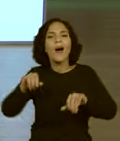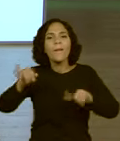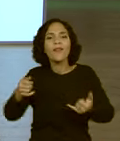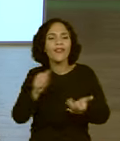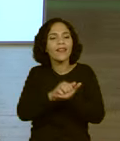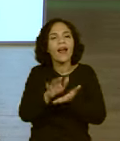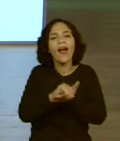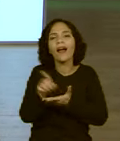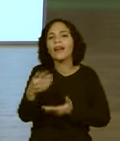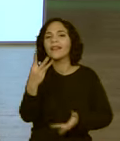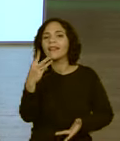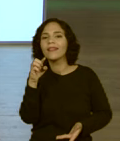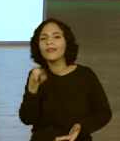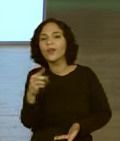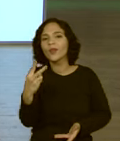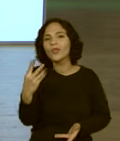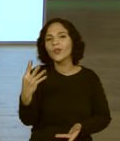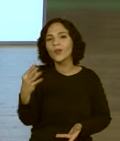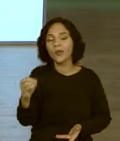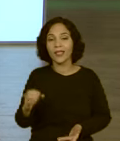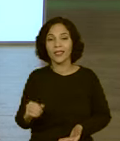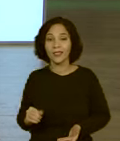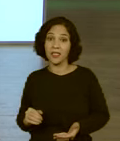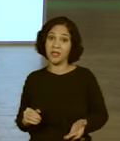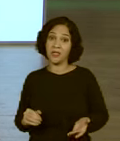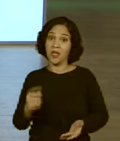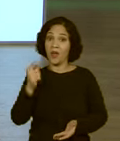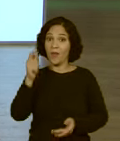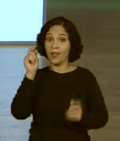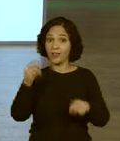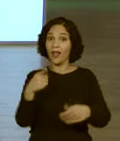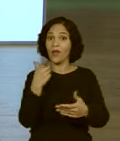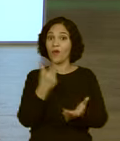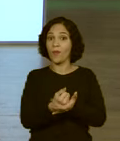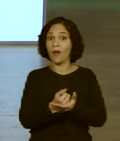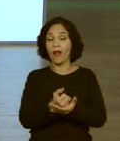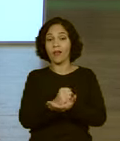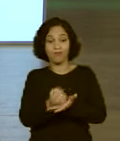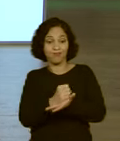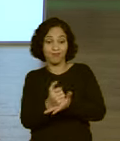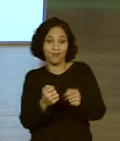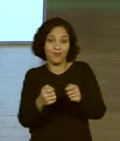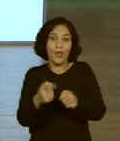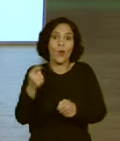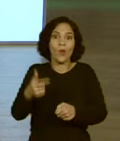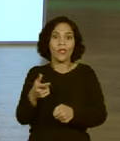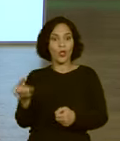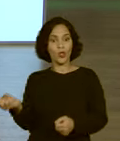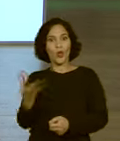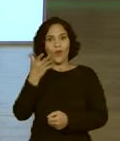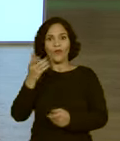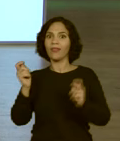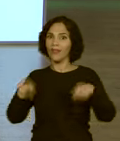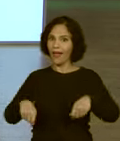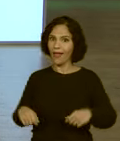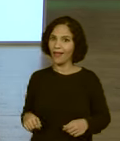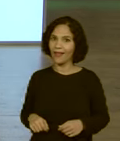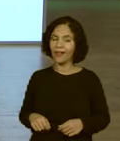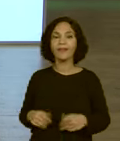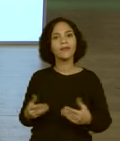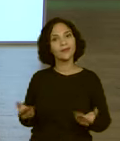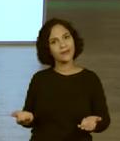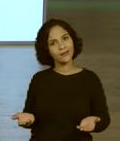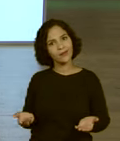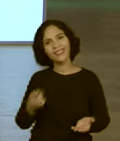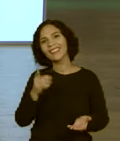R$.240,00? Já está quase dando para comprar um videogame assim, de última geração. De última geração, né? Você só